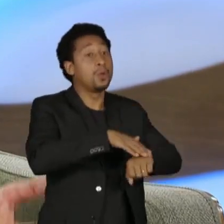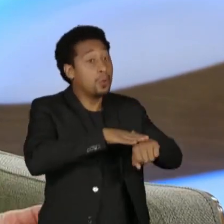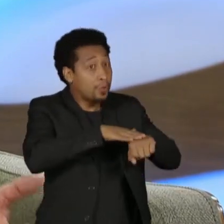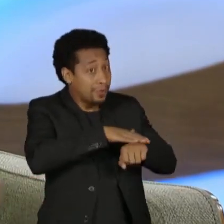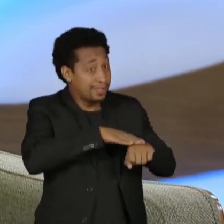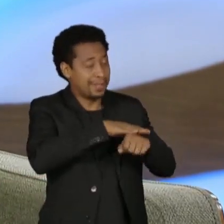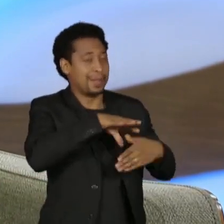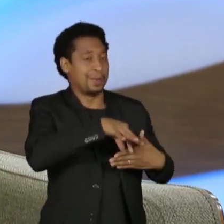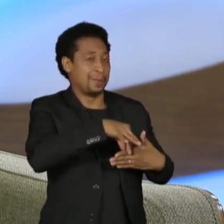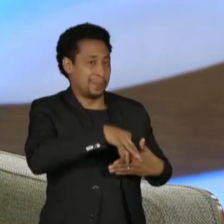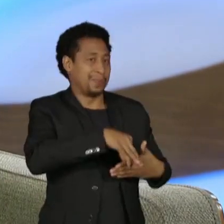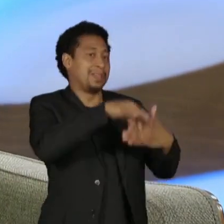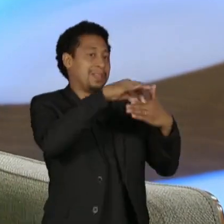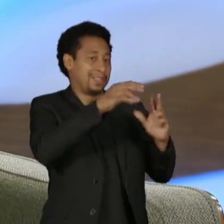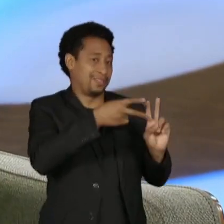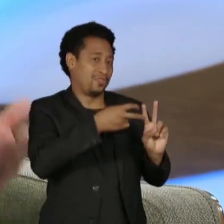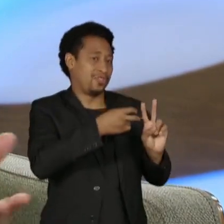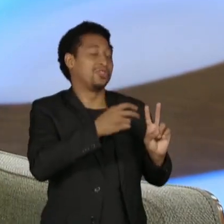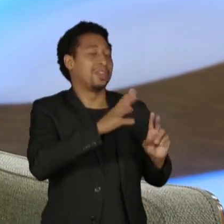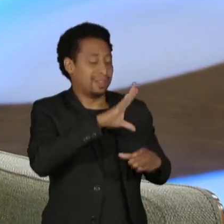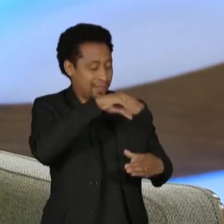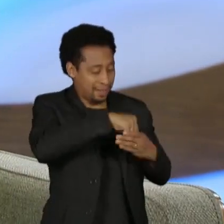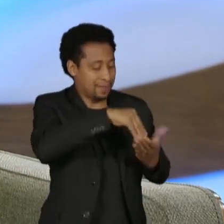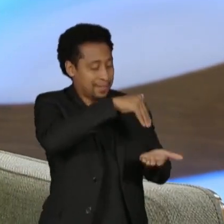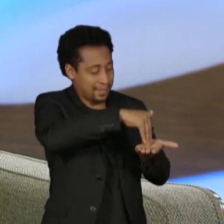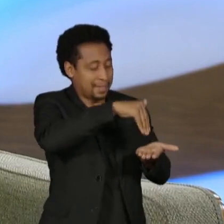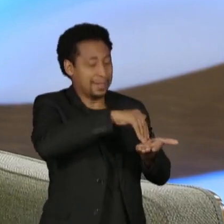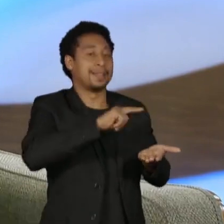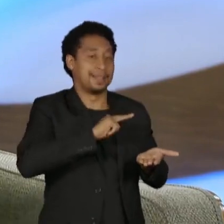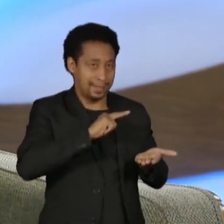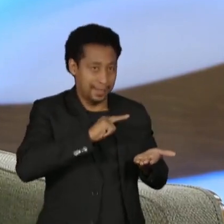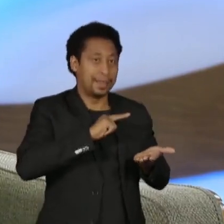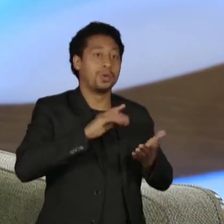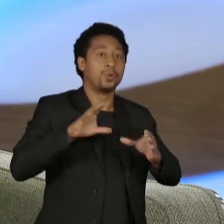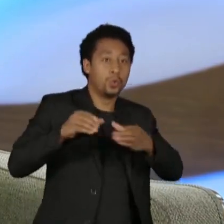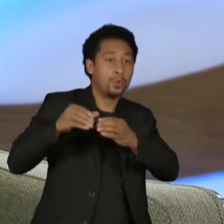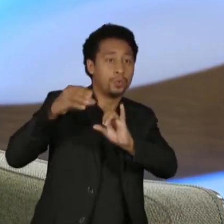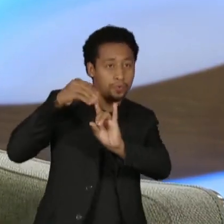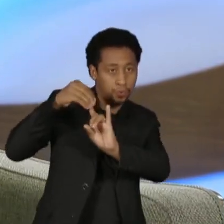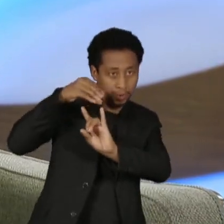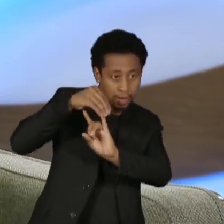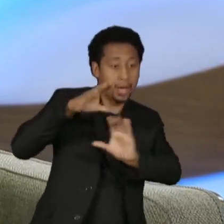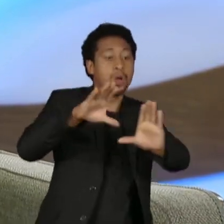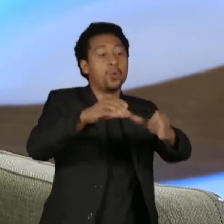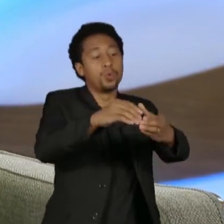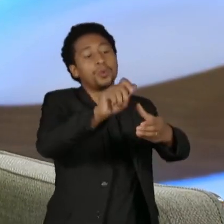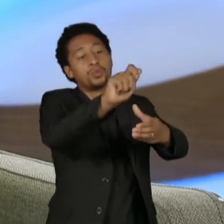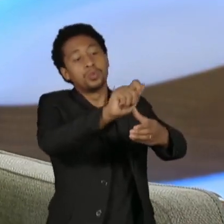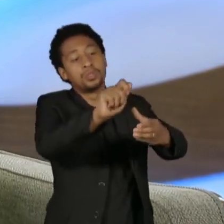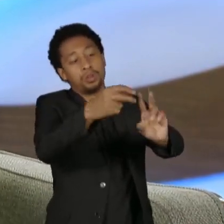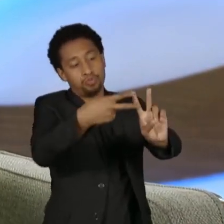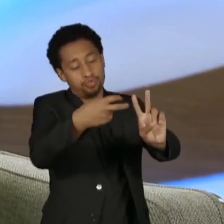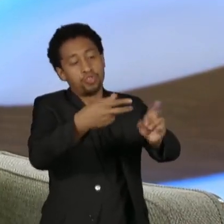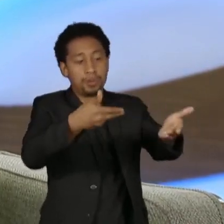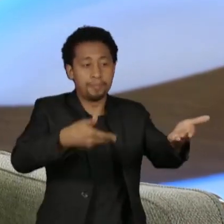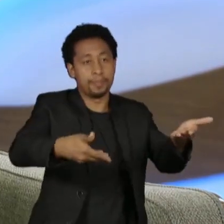secretaria, além do Ministério dos Povos Indígenas, da FUNAI. E as lideranças me falaram,